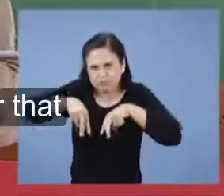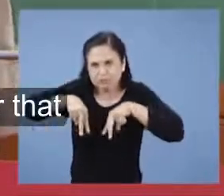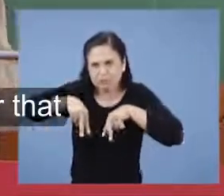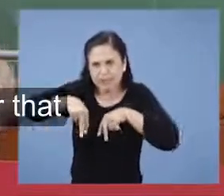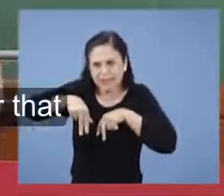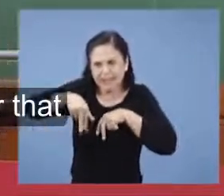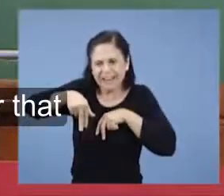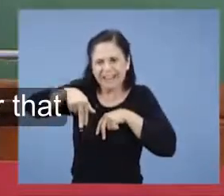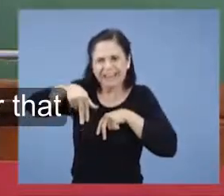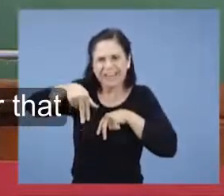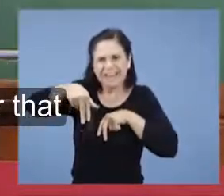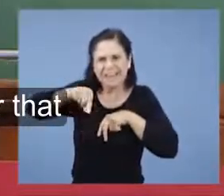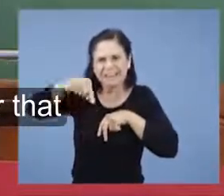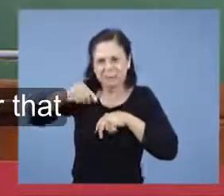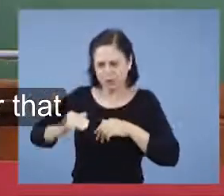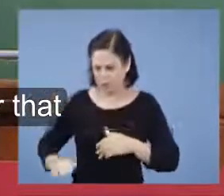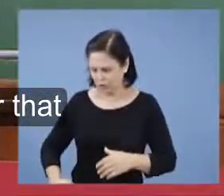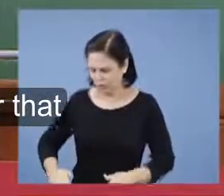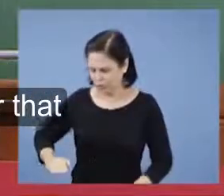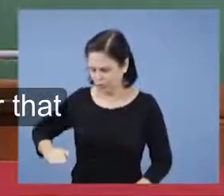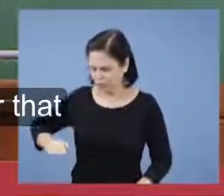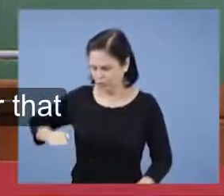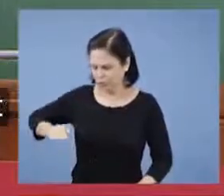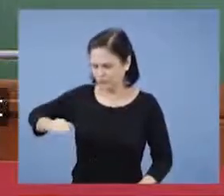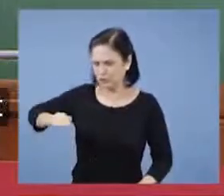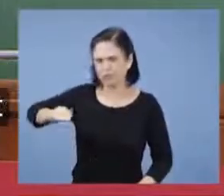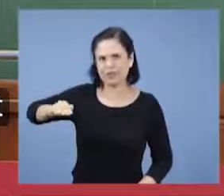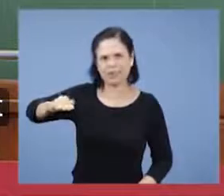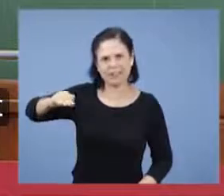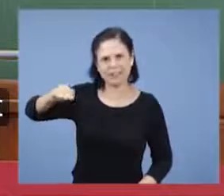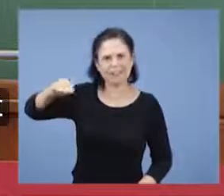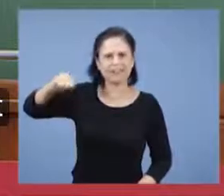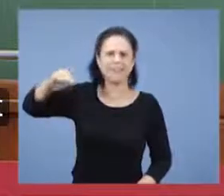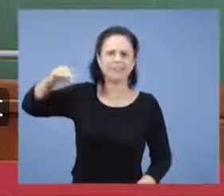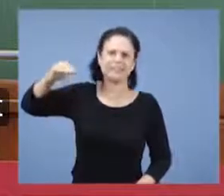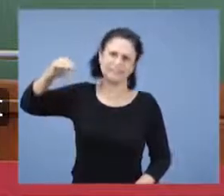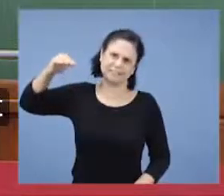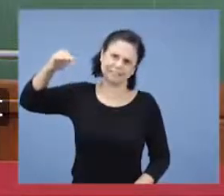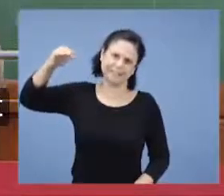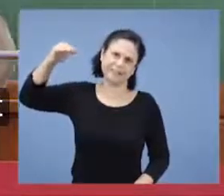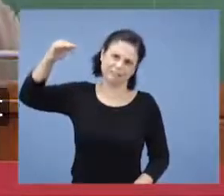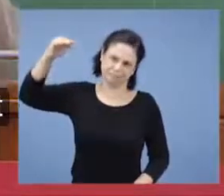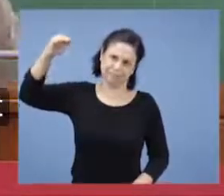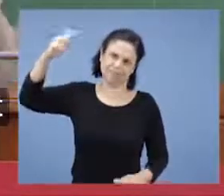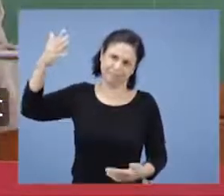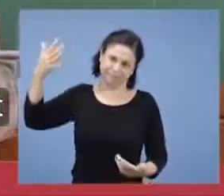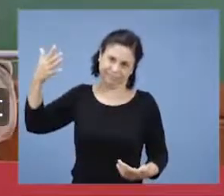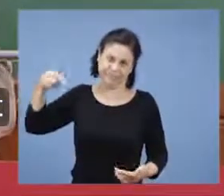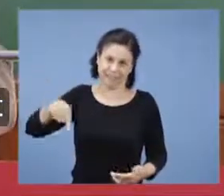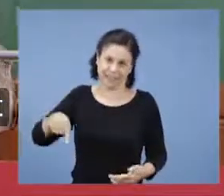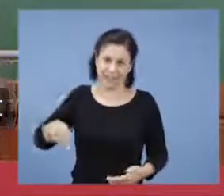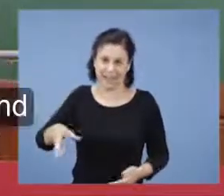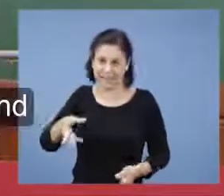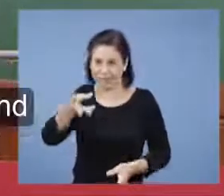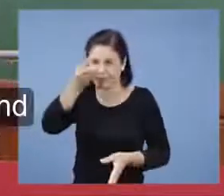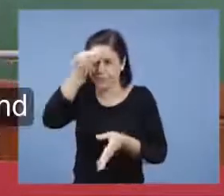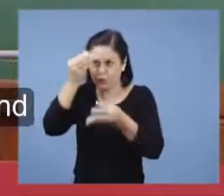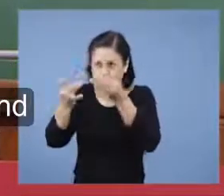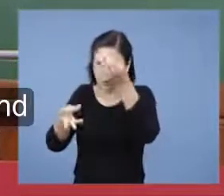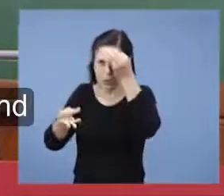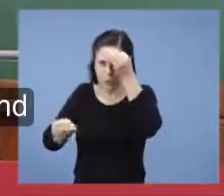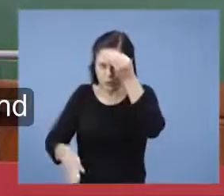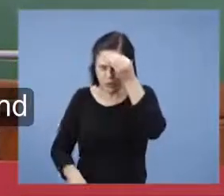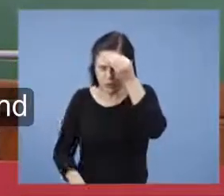sinais de percepção. É o crescimento dela, o entendimento. Não é